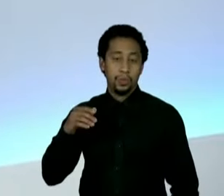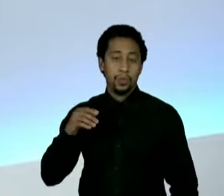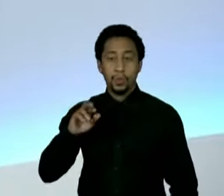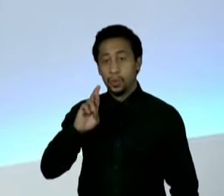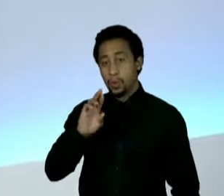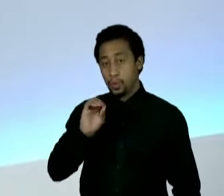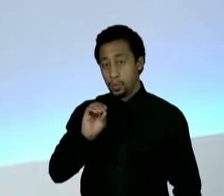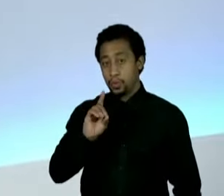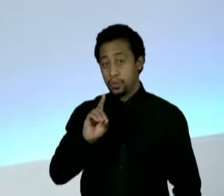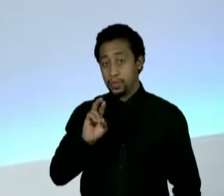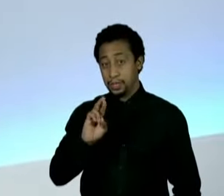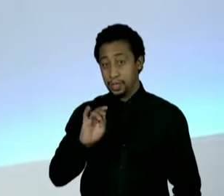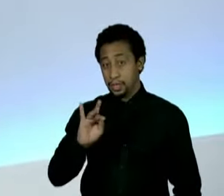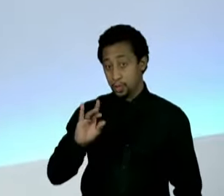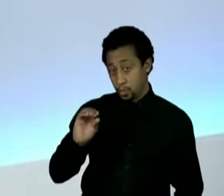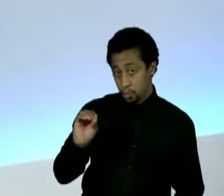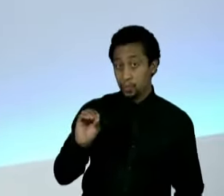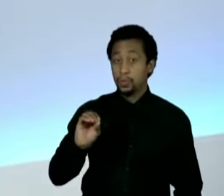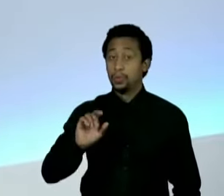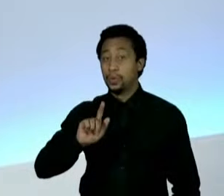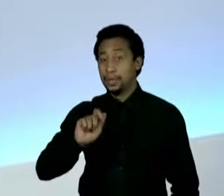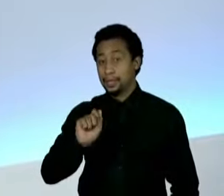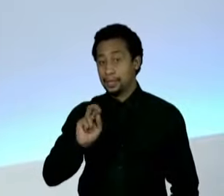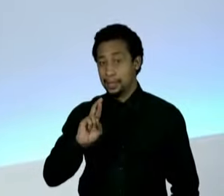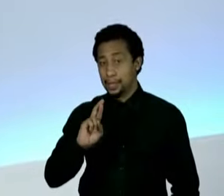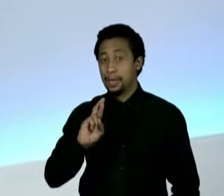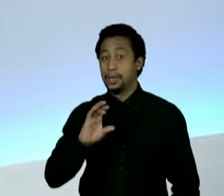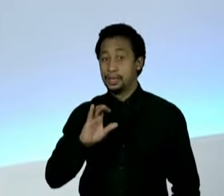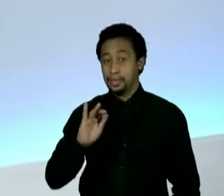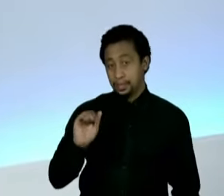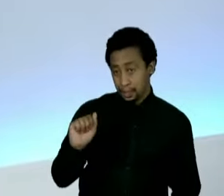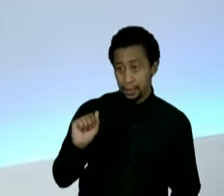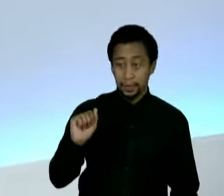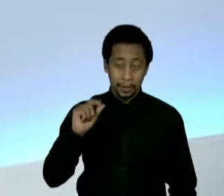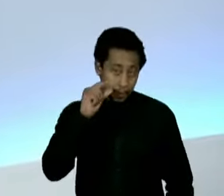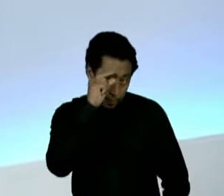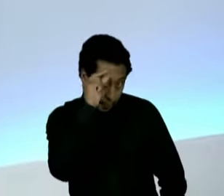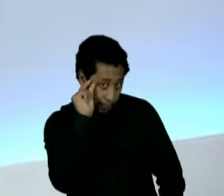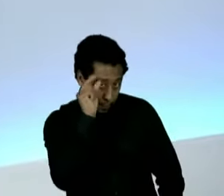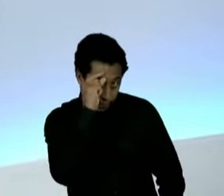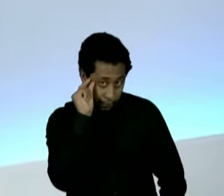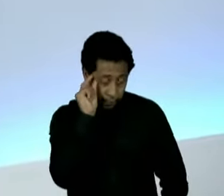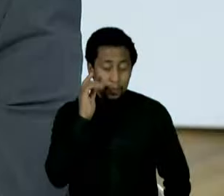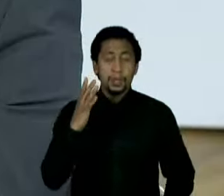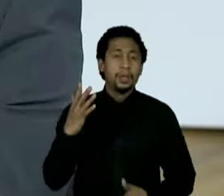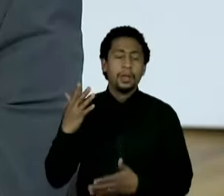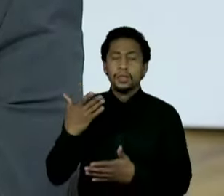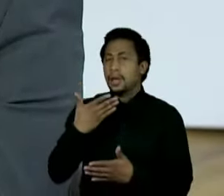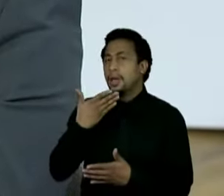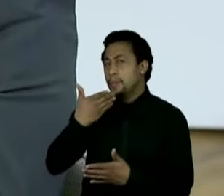movimentos? Inclusive, falando sobre a Marina, ela ajuda o Haddad na sua avaliação a ir melhor no interior de São Paulo?